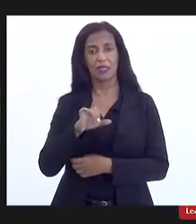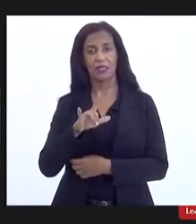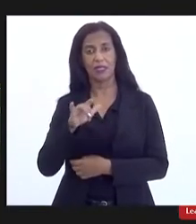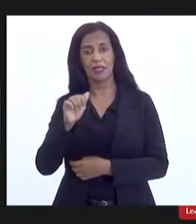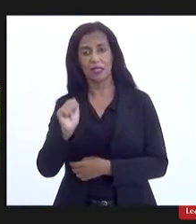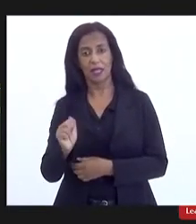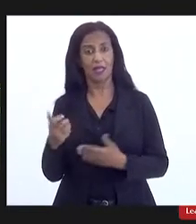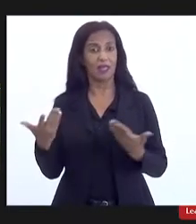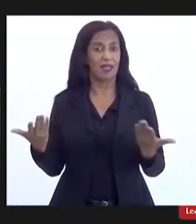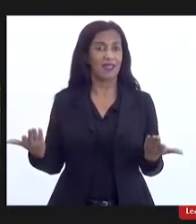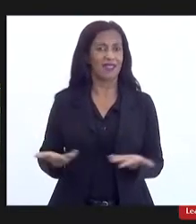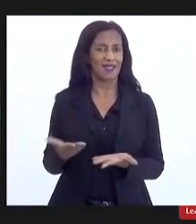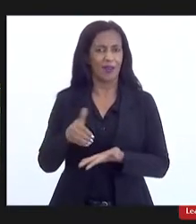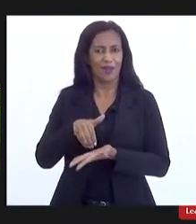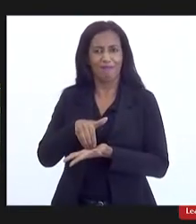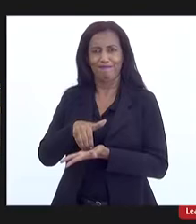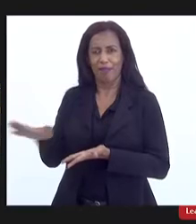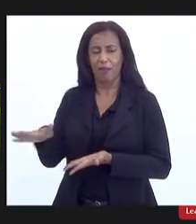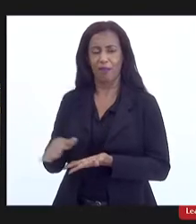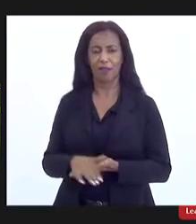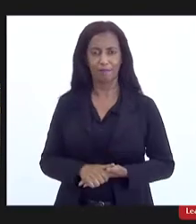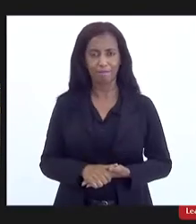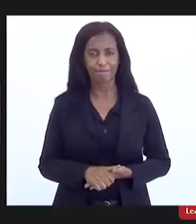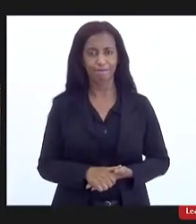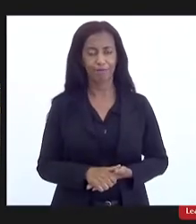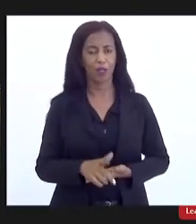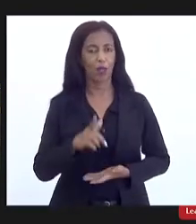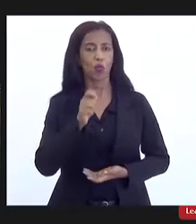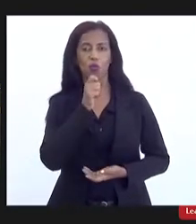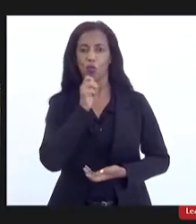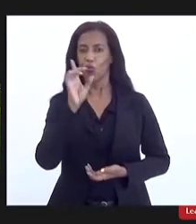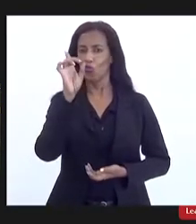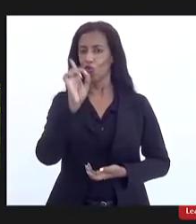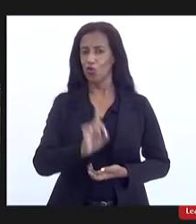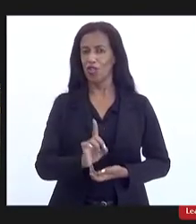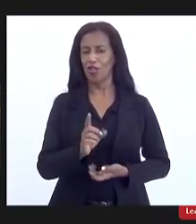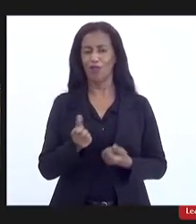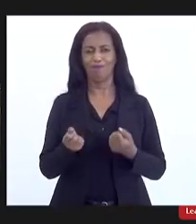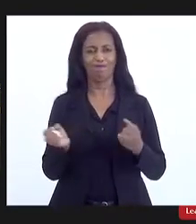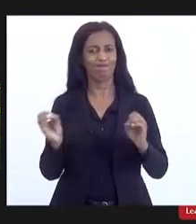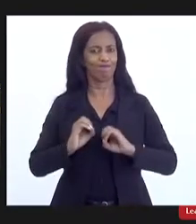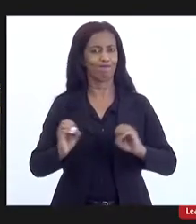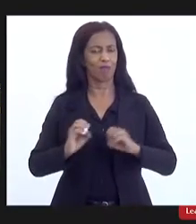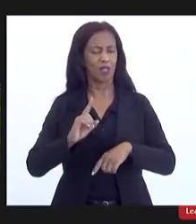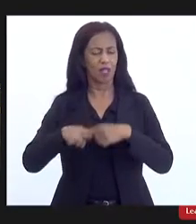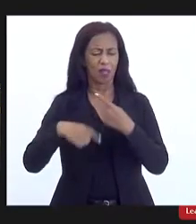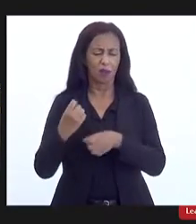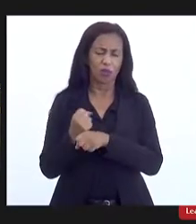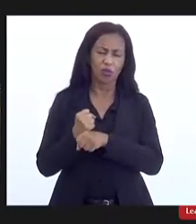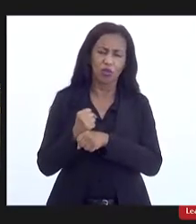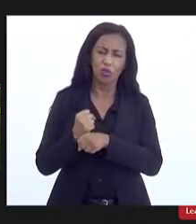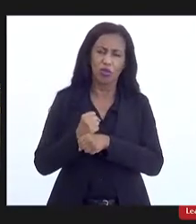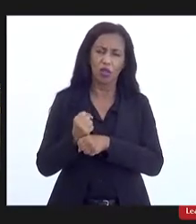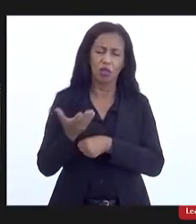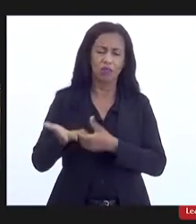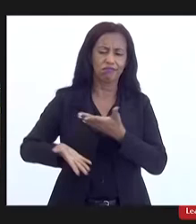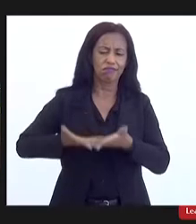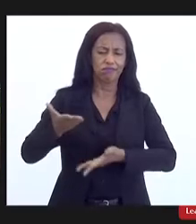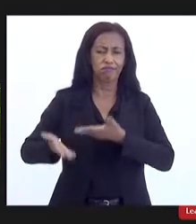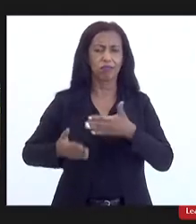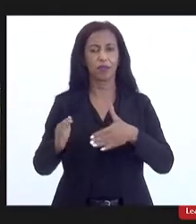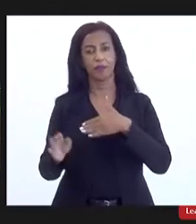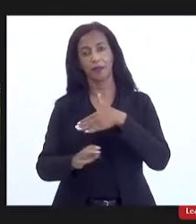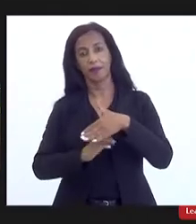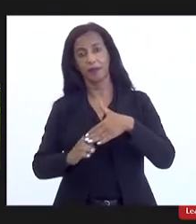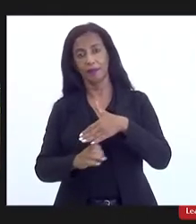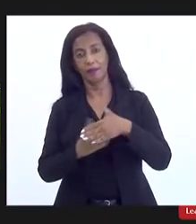está na iminência de ser jogada no meio da rua sem direitos, as pessoas depois de tantos anos se dedicando à empresa e